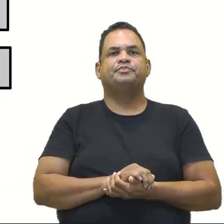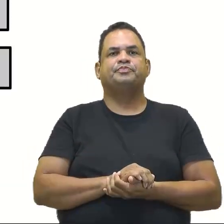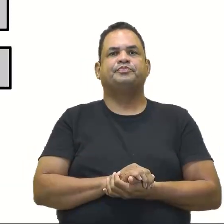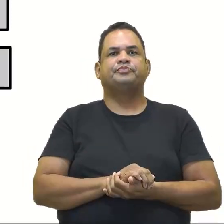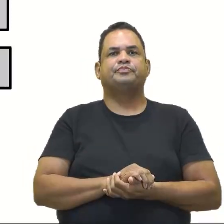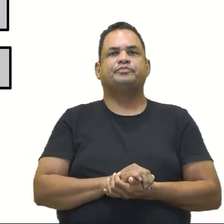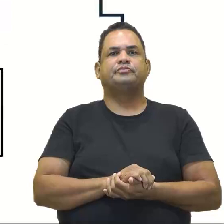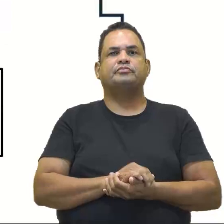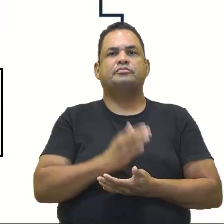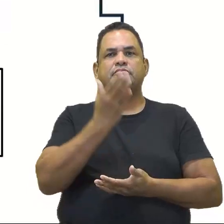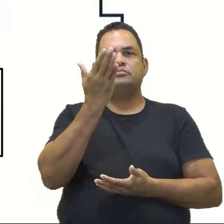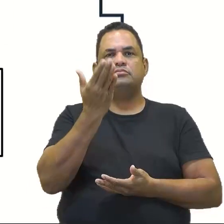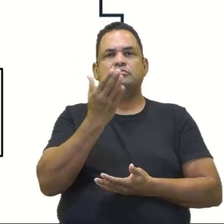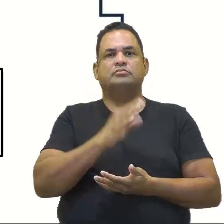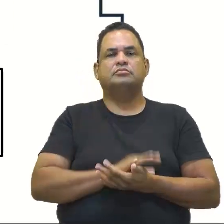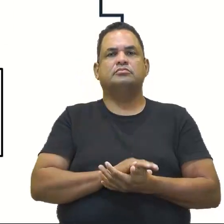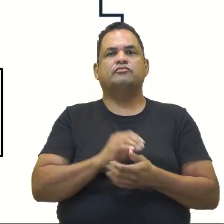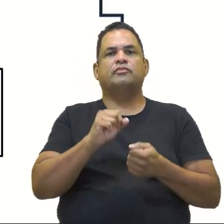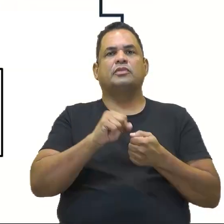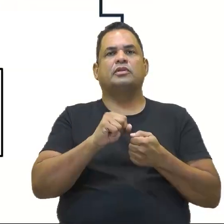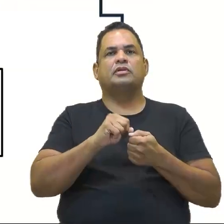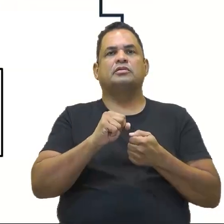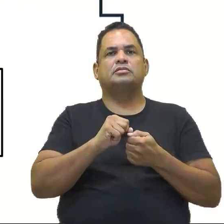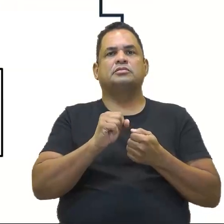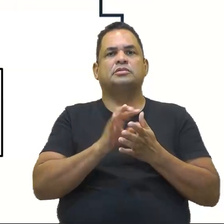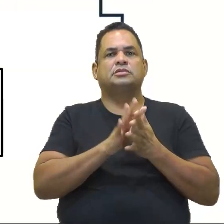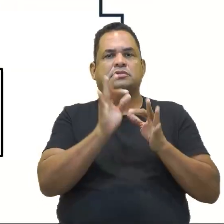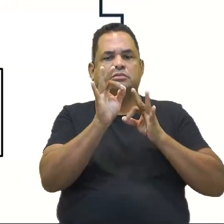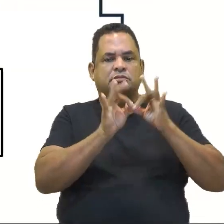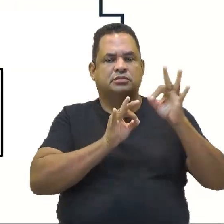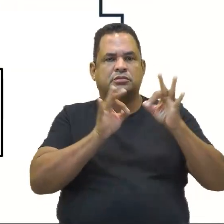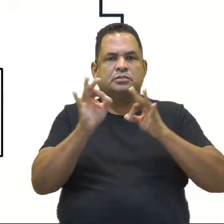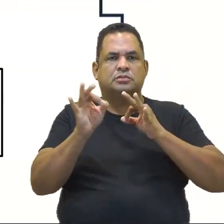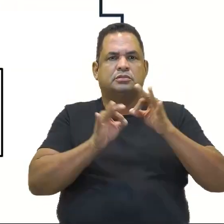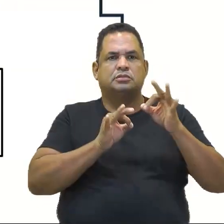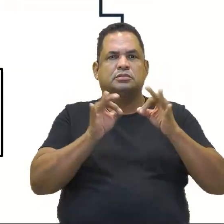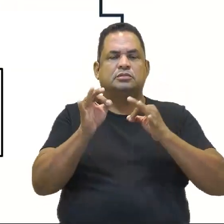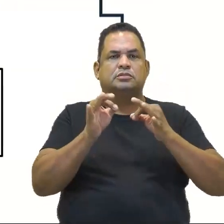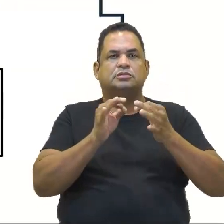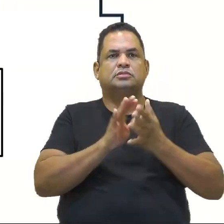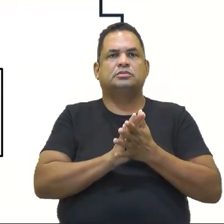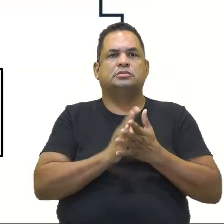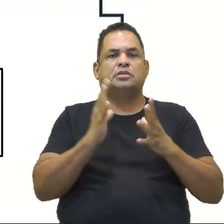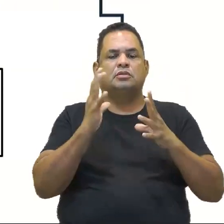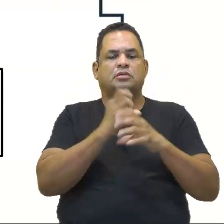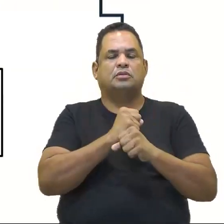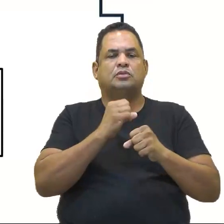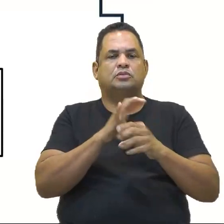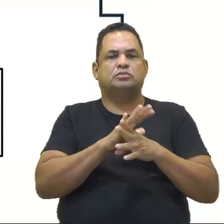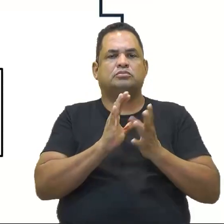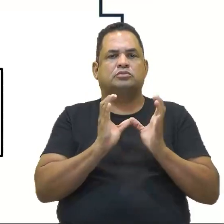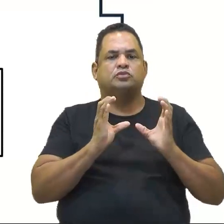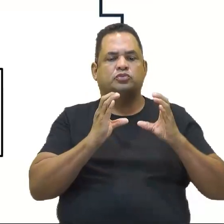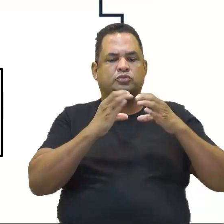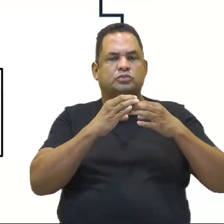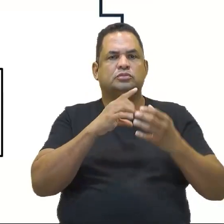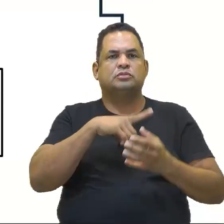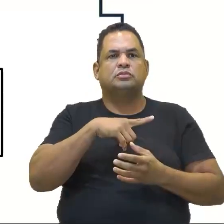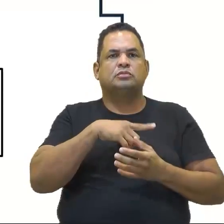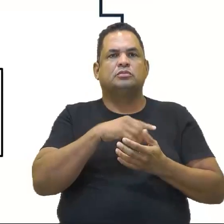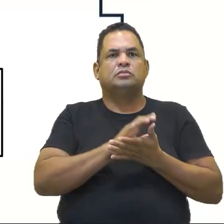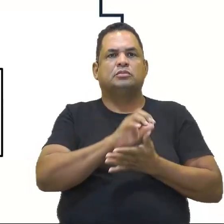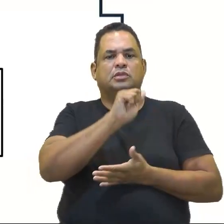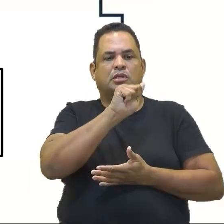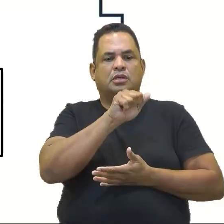E aí, claro, né? Vamos fazer isso agora de uma maneira mais organizada aqui, ó. Operações com conjuntos, né? E aí a gente tem A